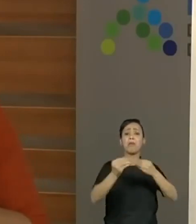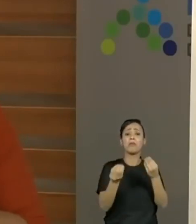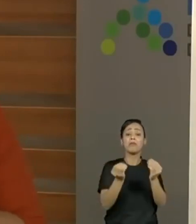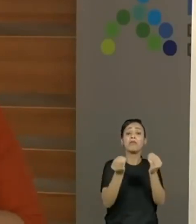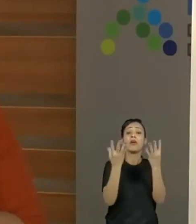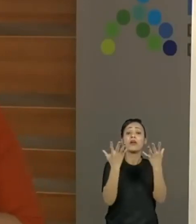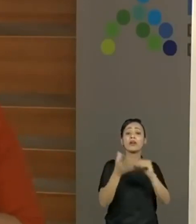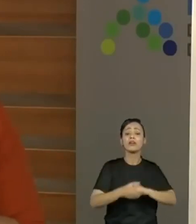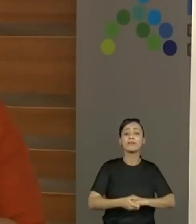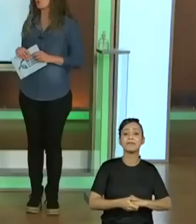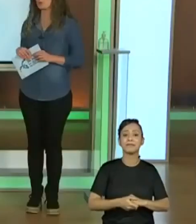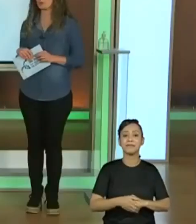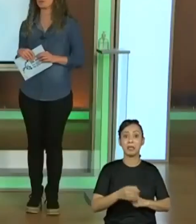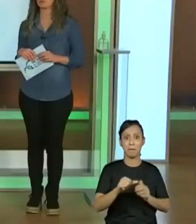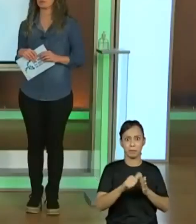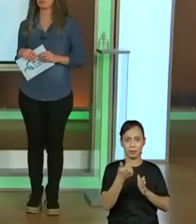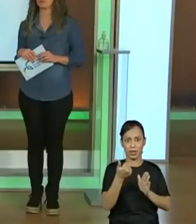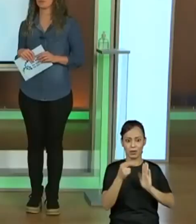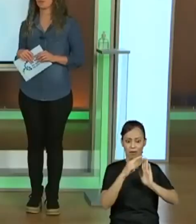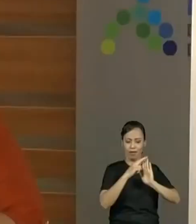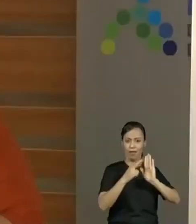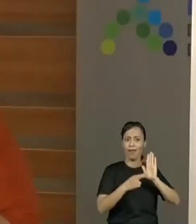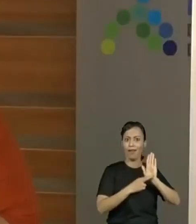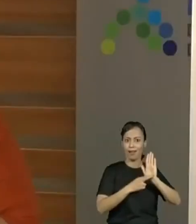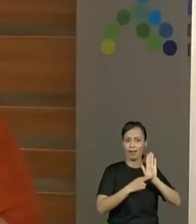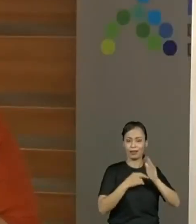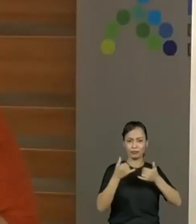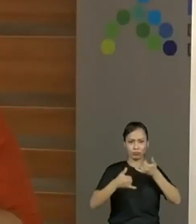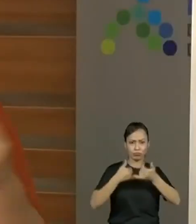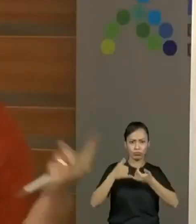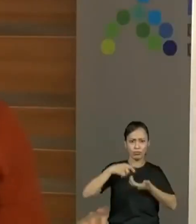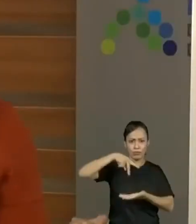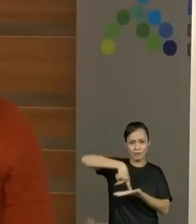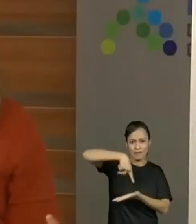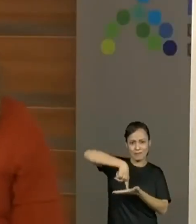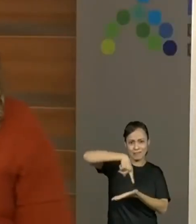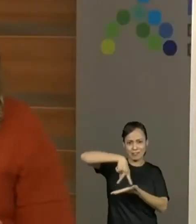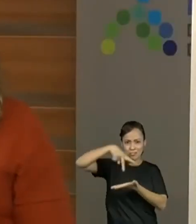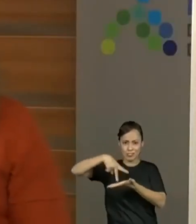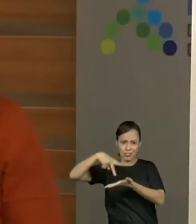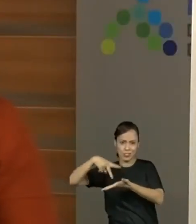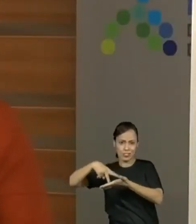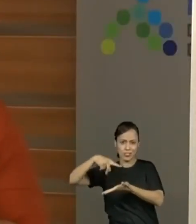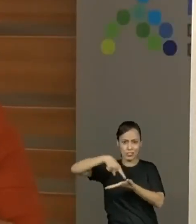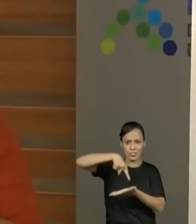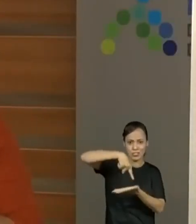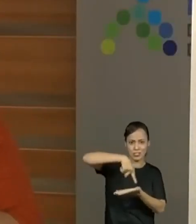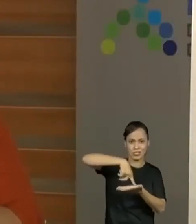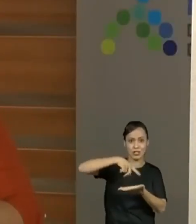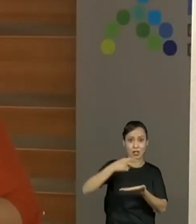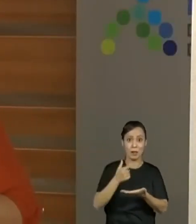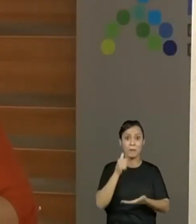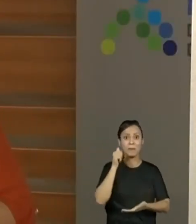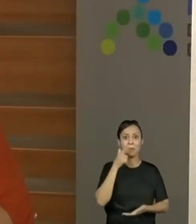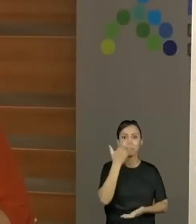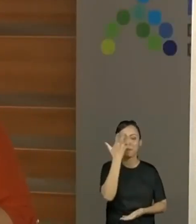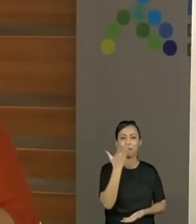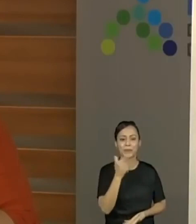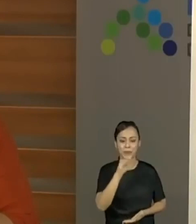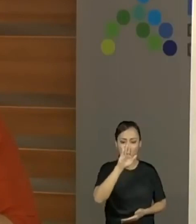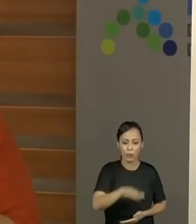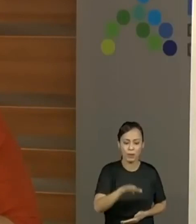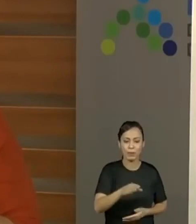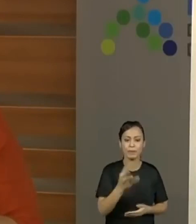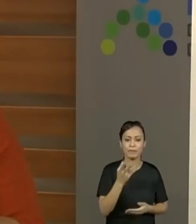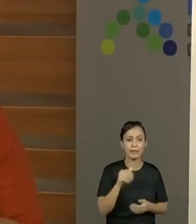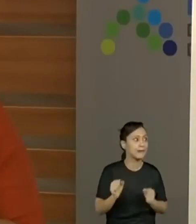foi? Regras de jogo. É um texto instrucional. de brincadeira. Regras de brincadeira, desculpa. Então, o primeiro foi regras de